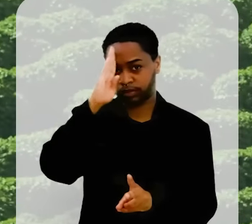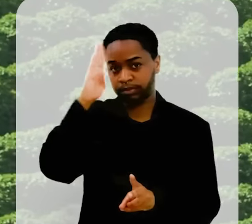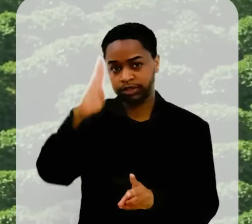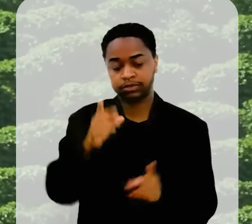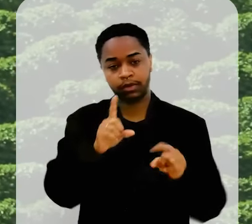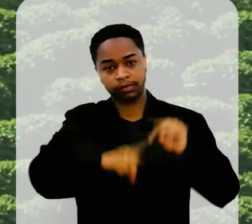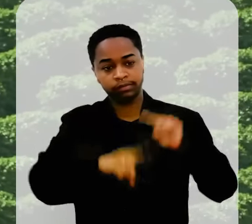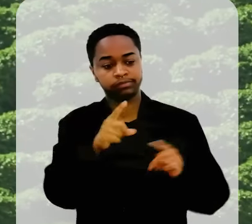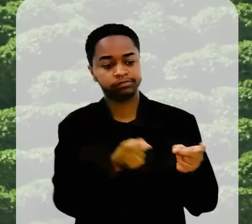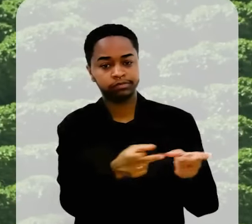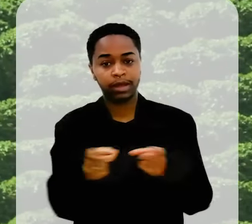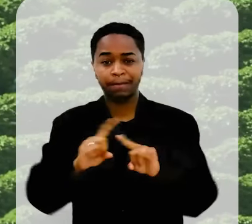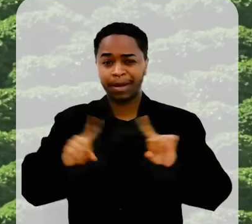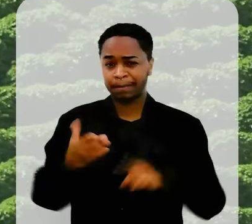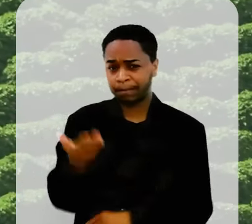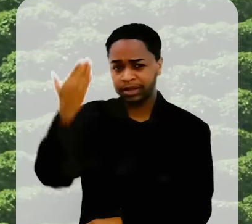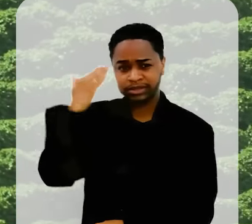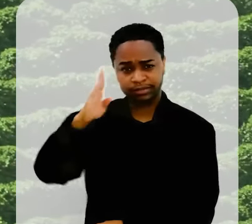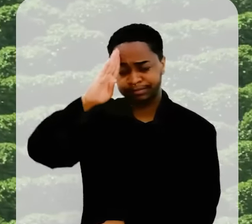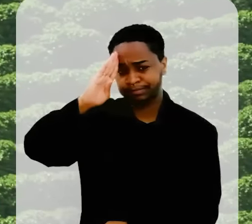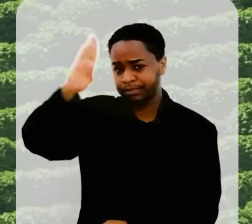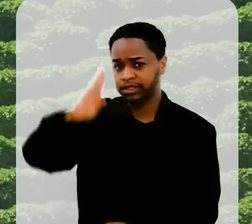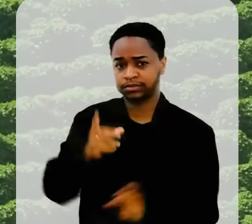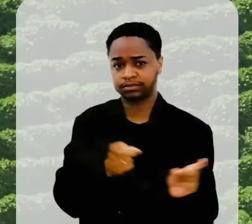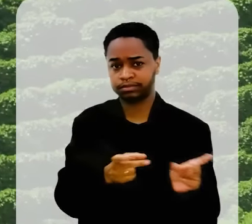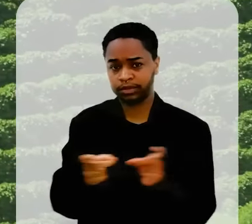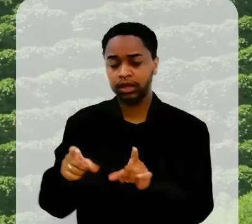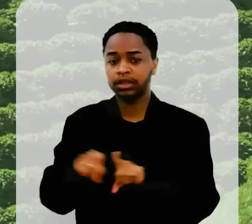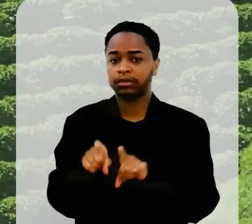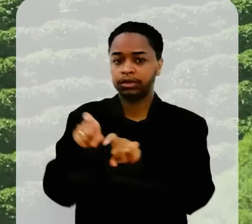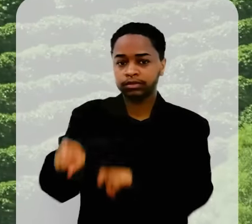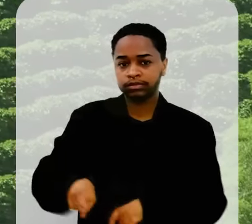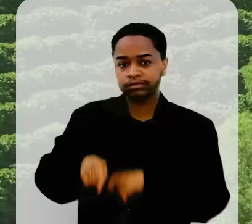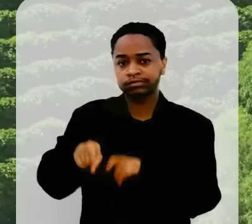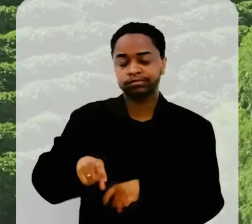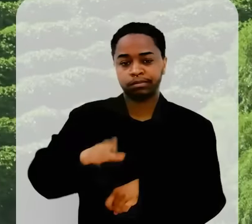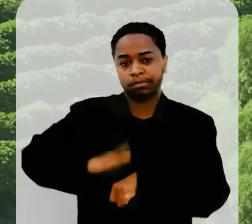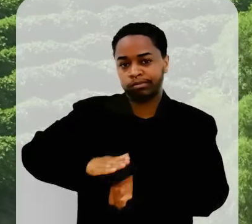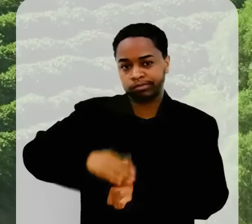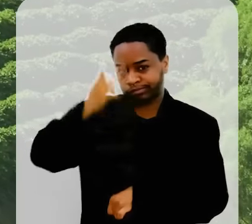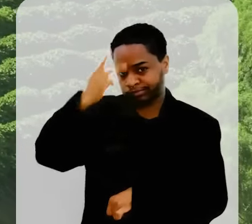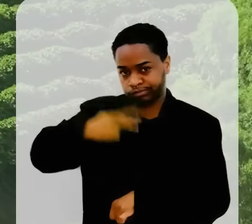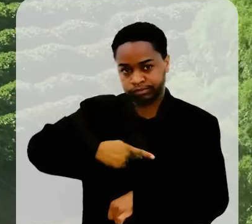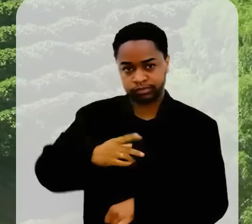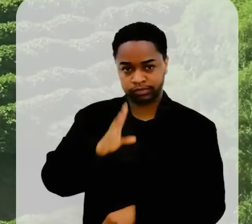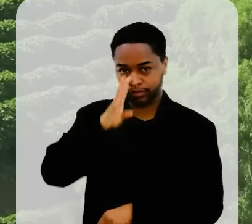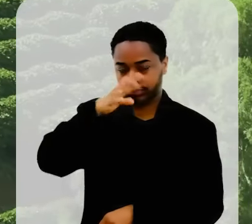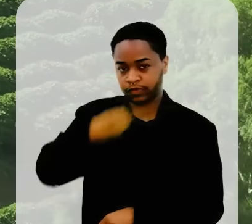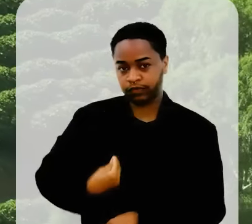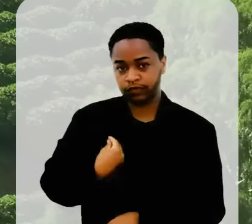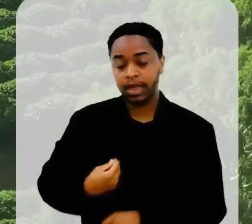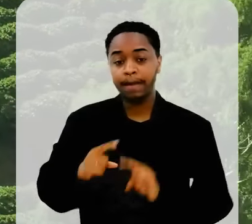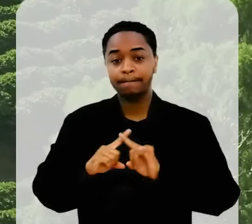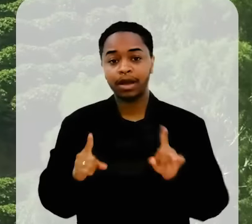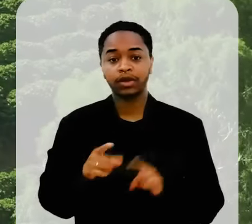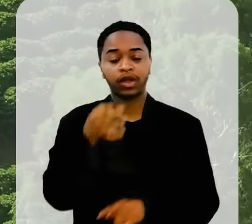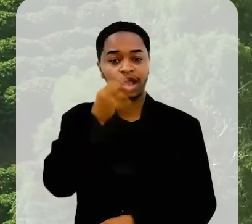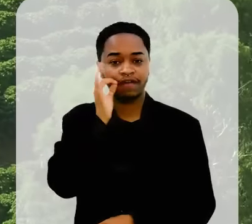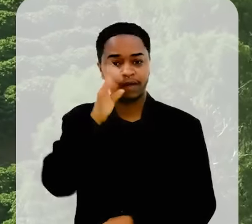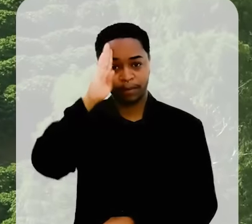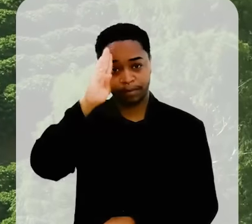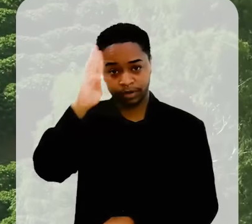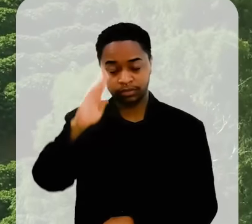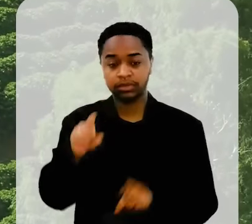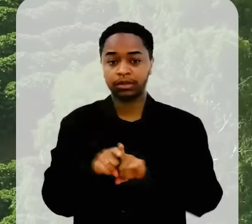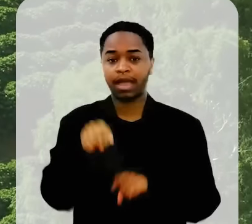produtos também. Mas, naquela época, dominava, era predominante. Além da agricultura de subsistência, lógico, né? Mas o café